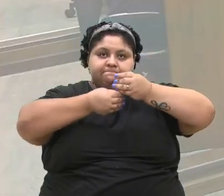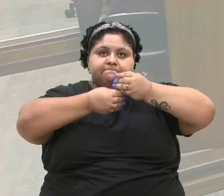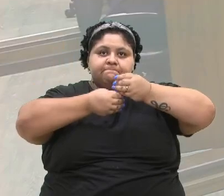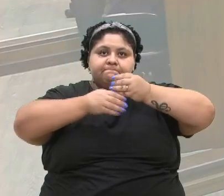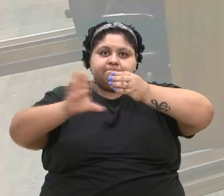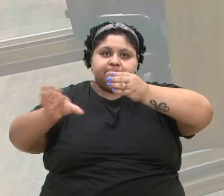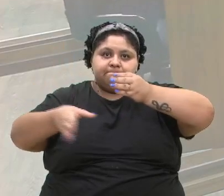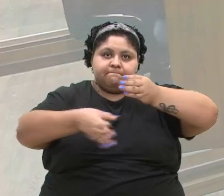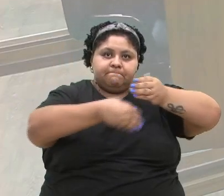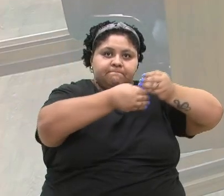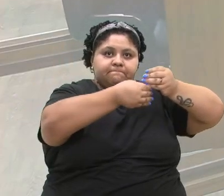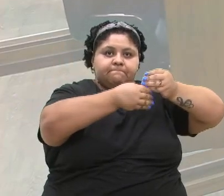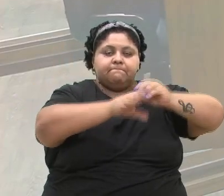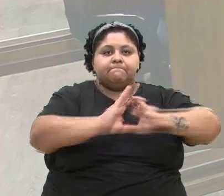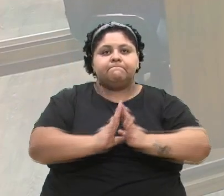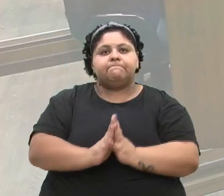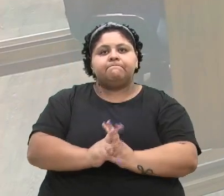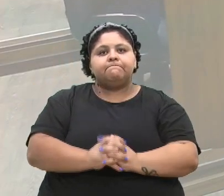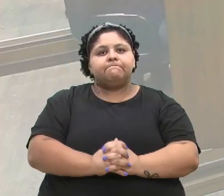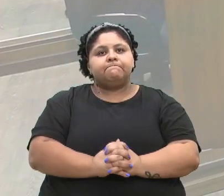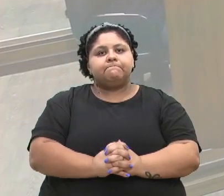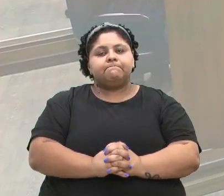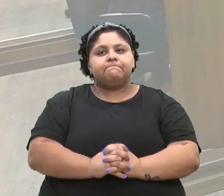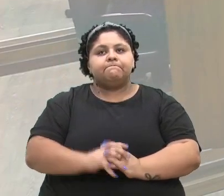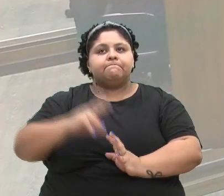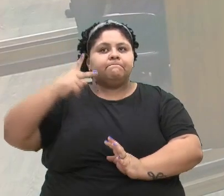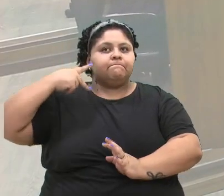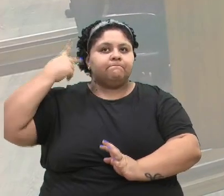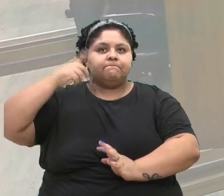parte, vereador. Por favor. Vereadora Gladys.